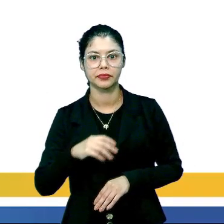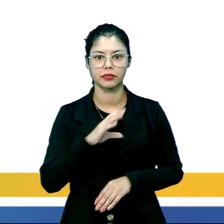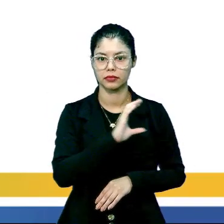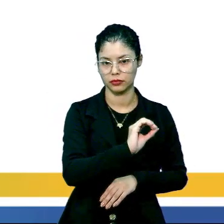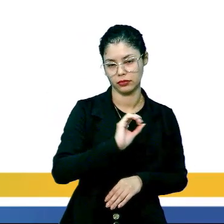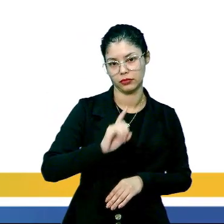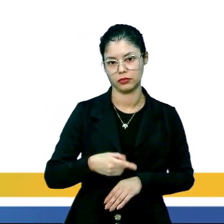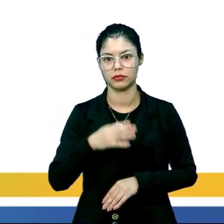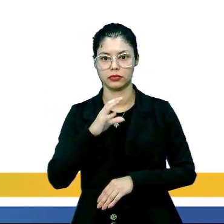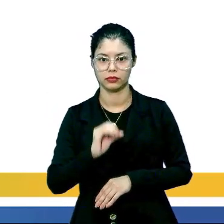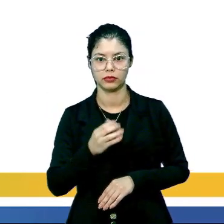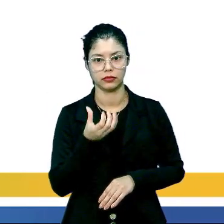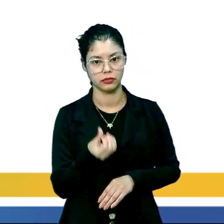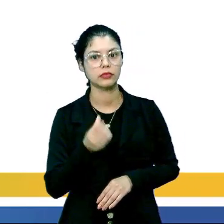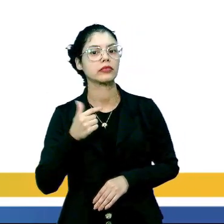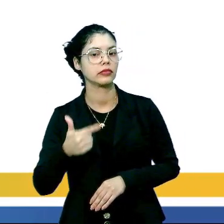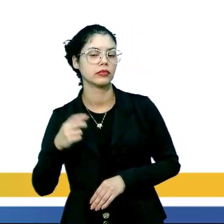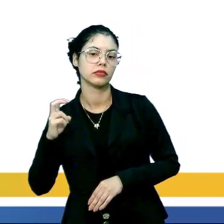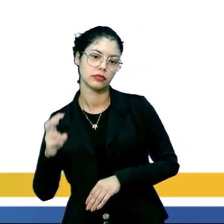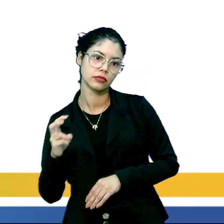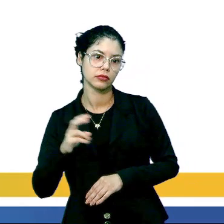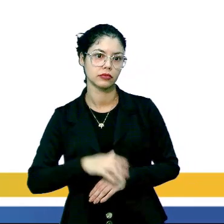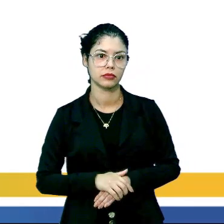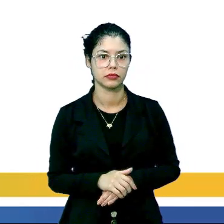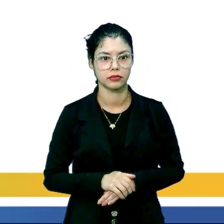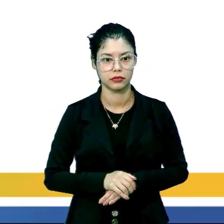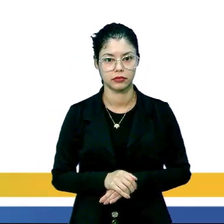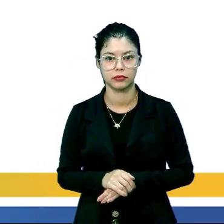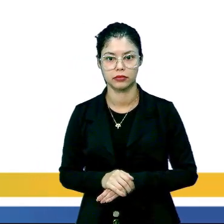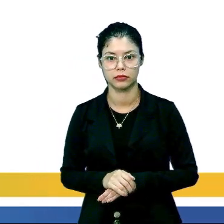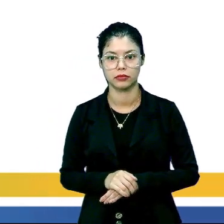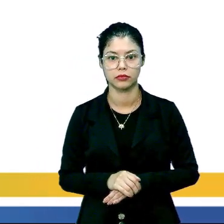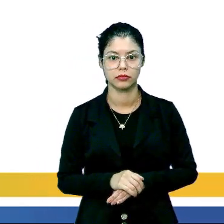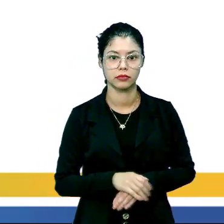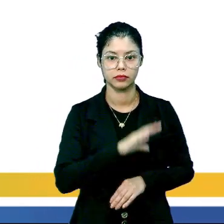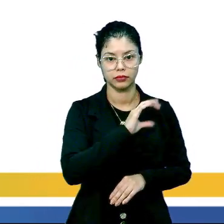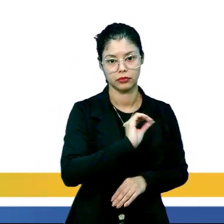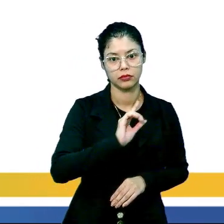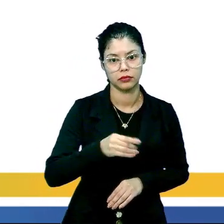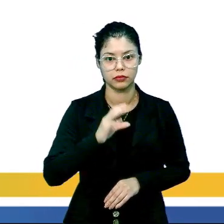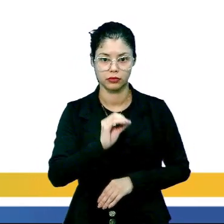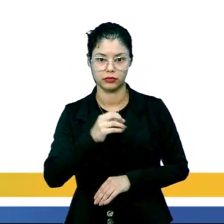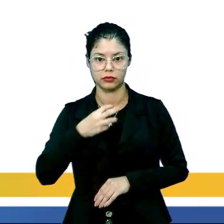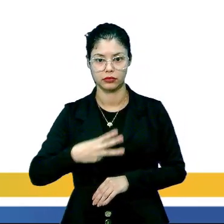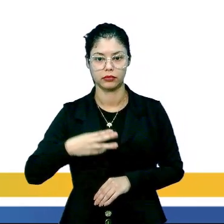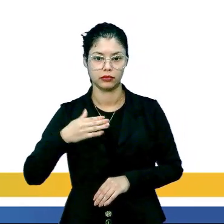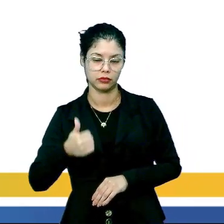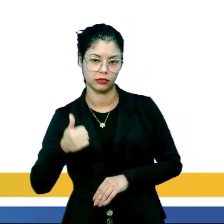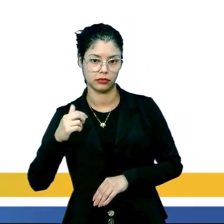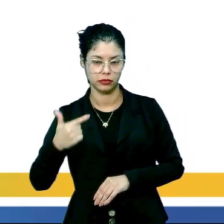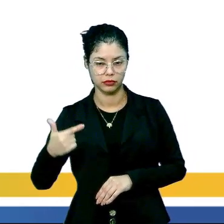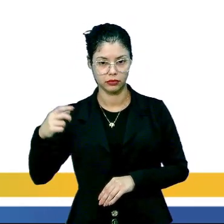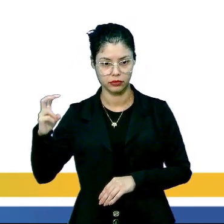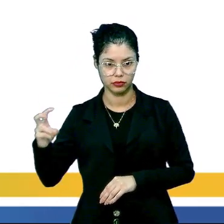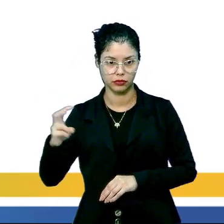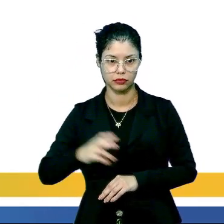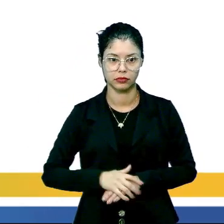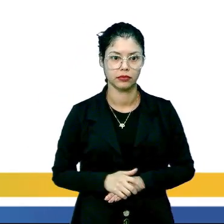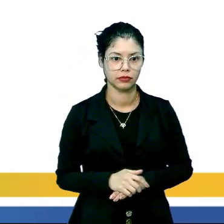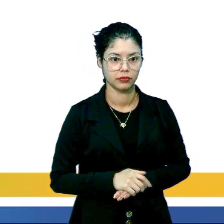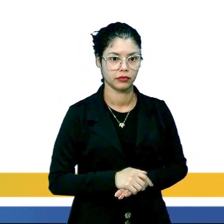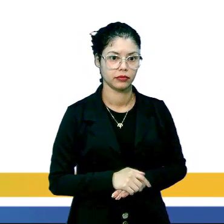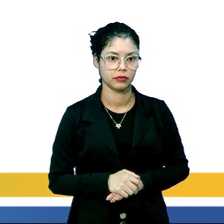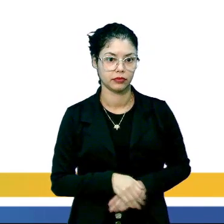quarta metade, 0,0625. E a quinta metade, 0,03125.